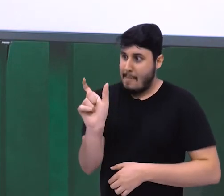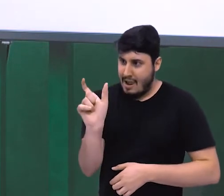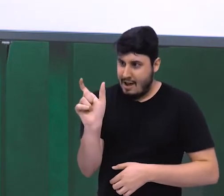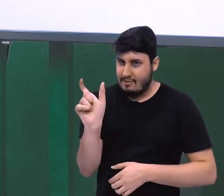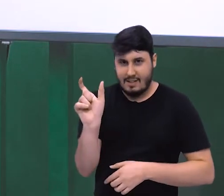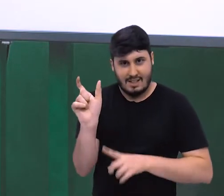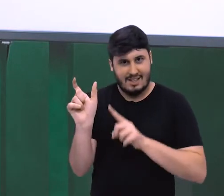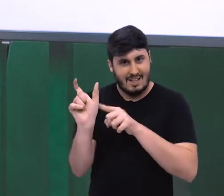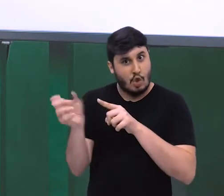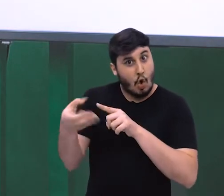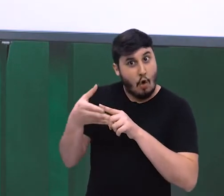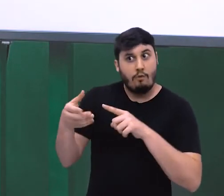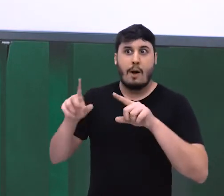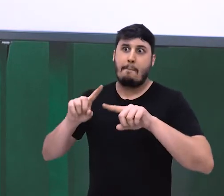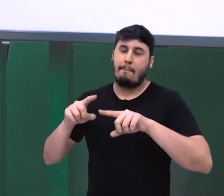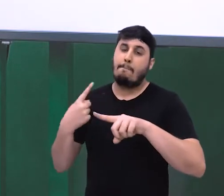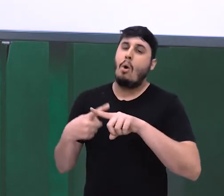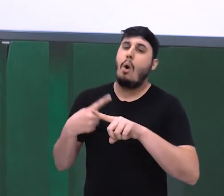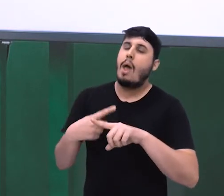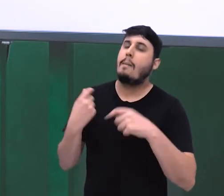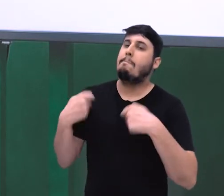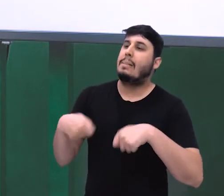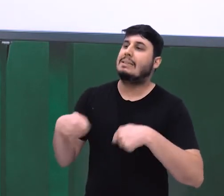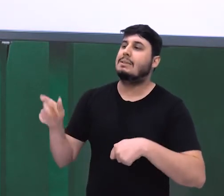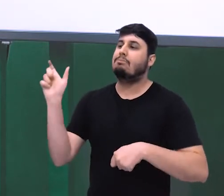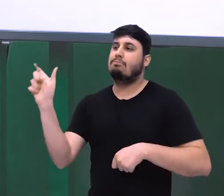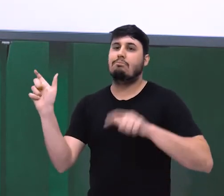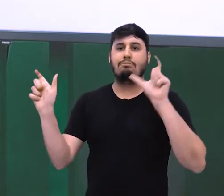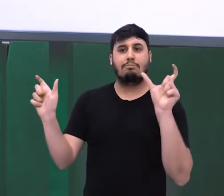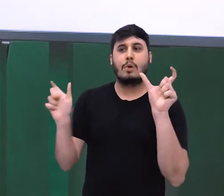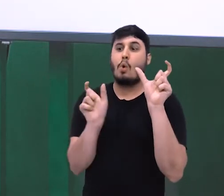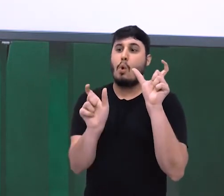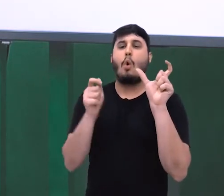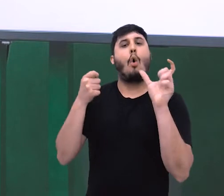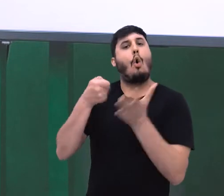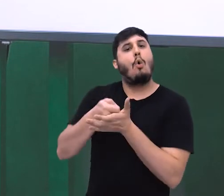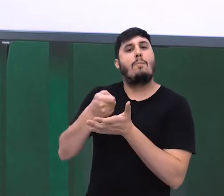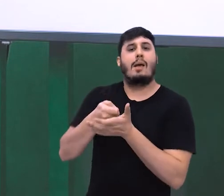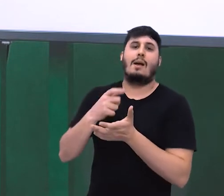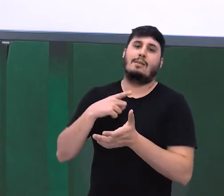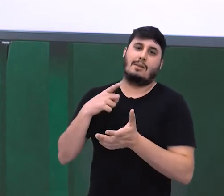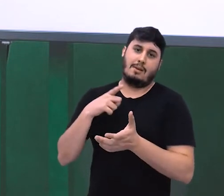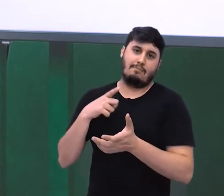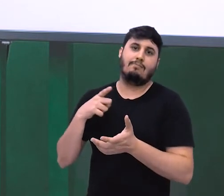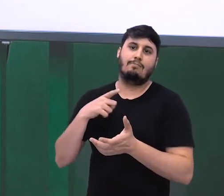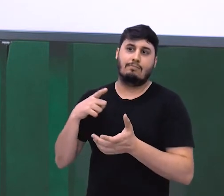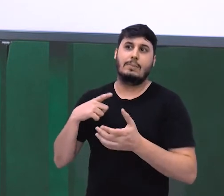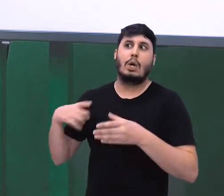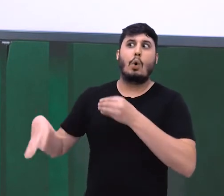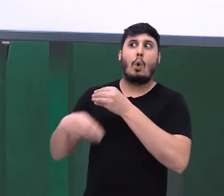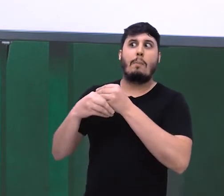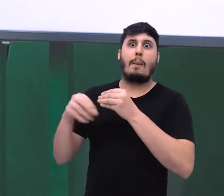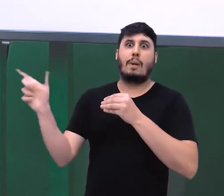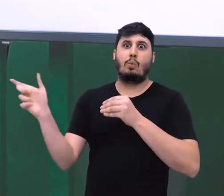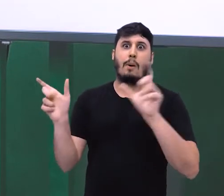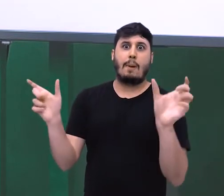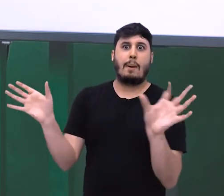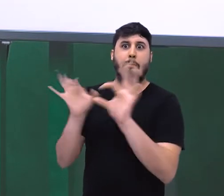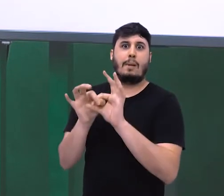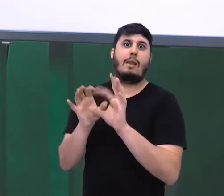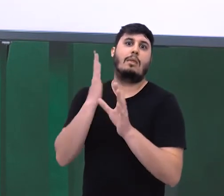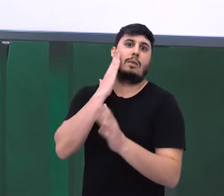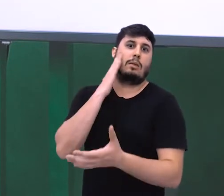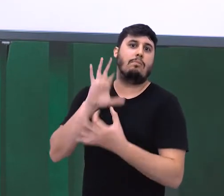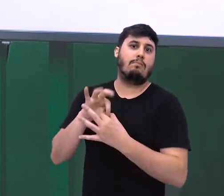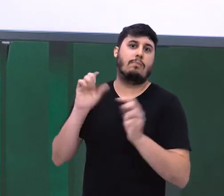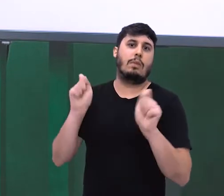subordinadas, eu digo que essa conjunção é uma conjunção subordinativa. Então, a princípio,